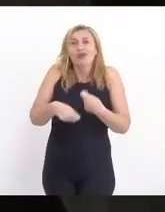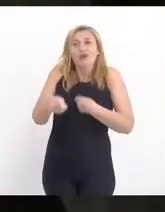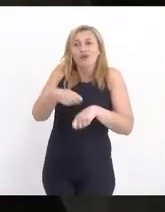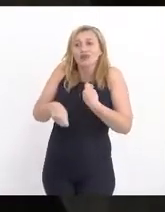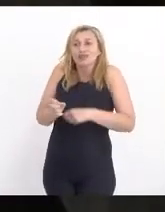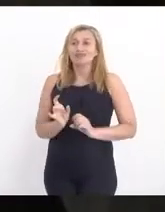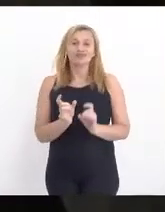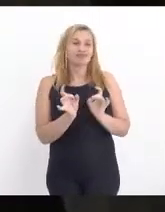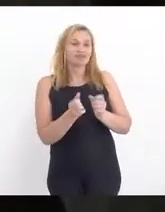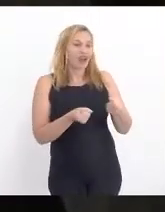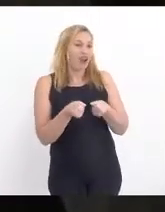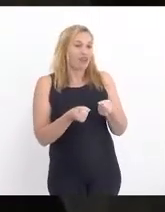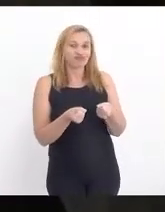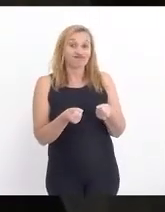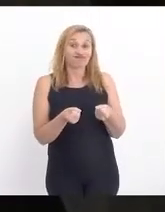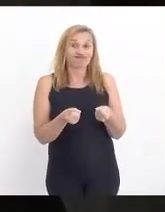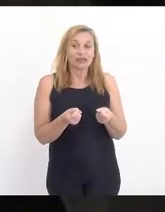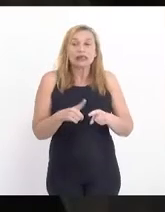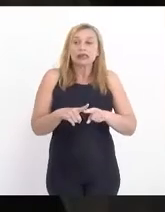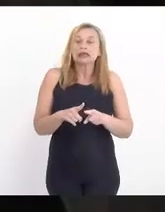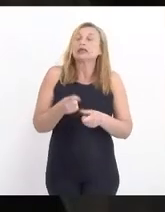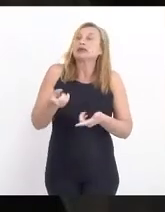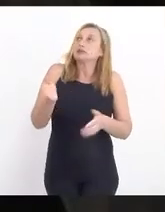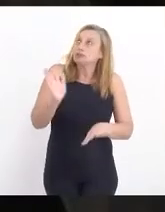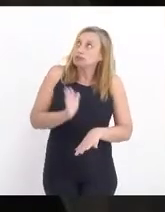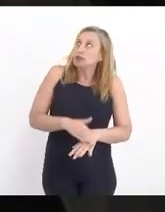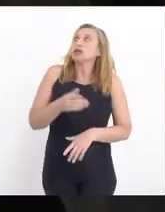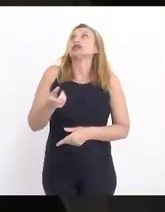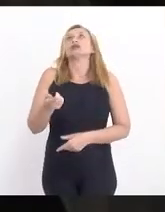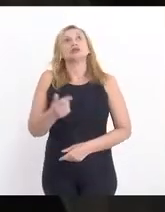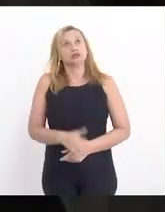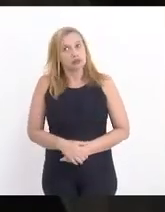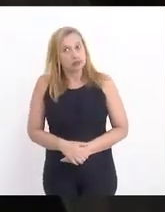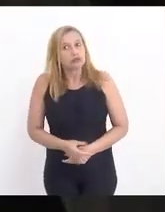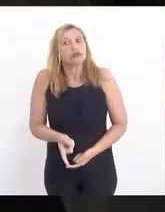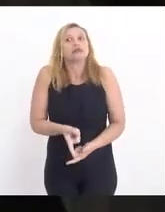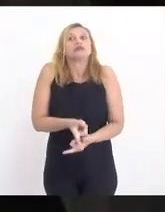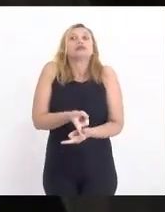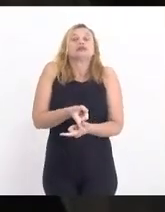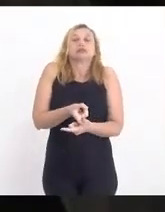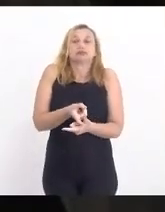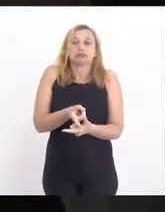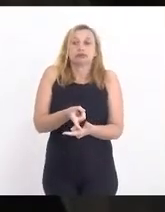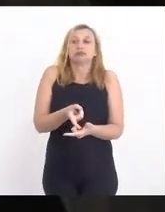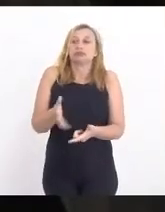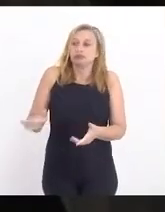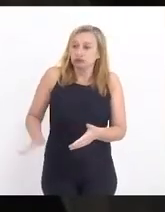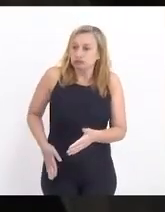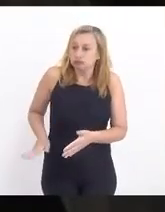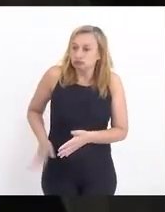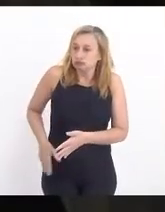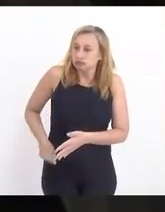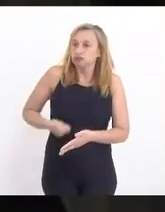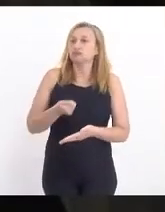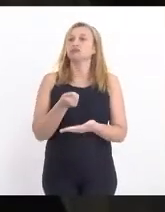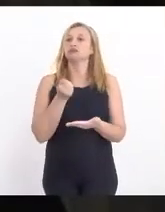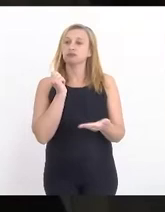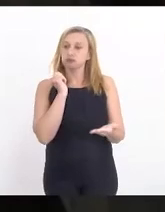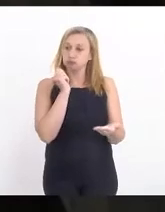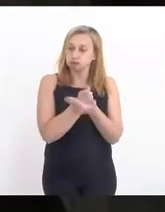seus carros. Vai se meter, mais uma vez, a mão no bolso do